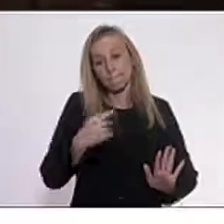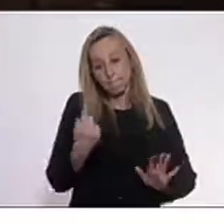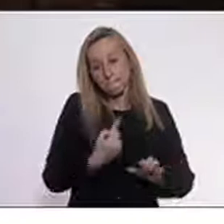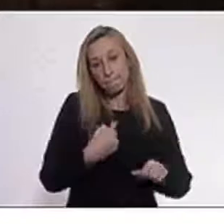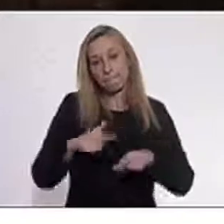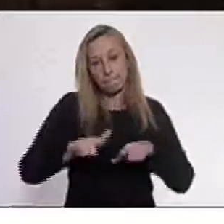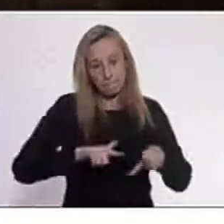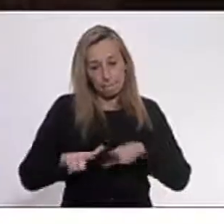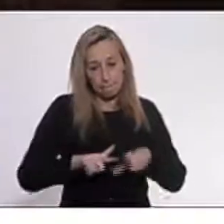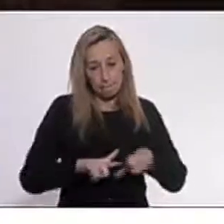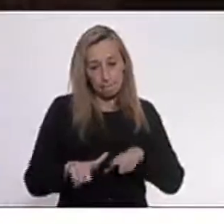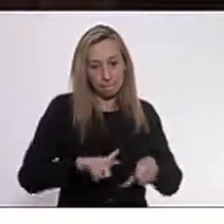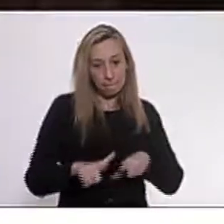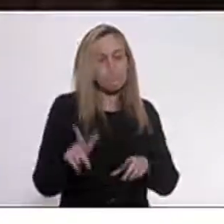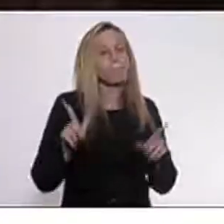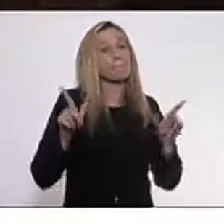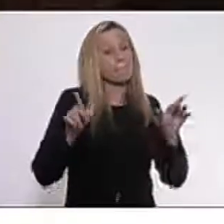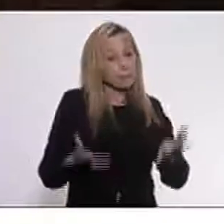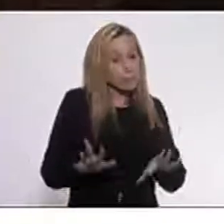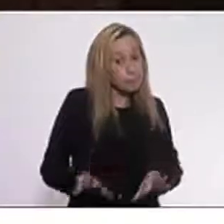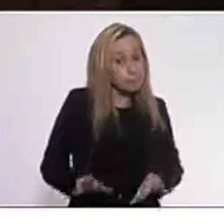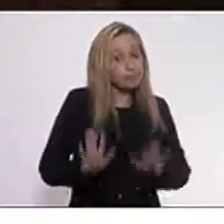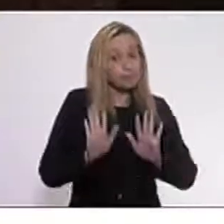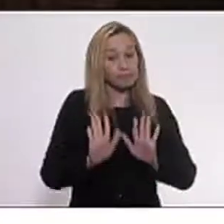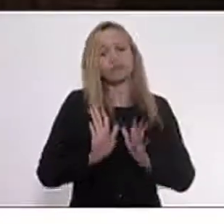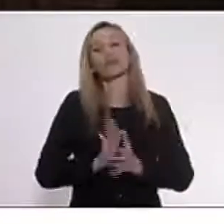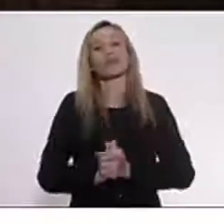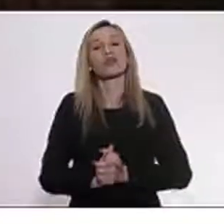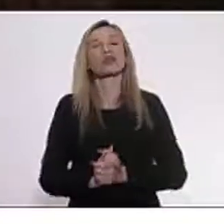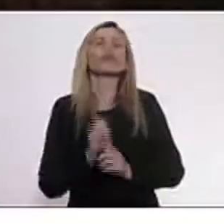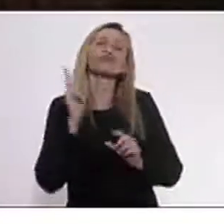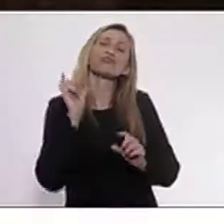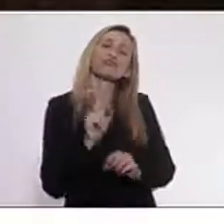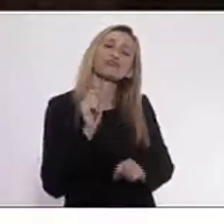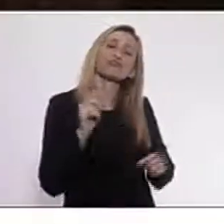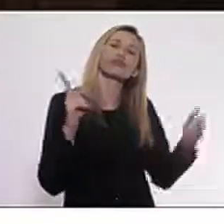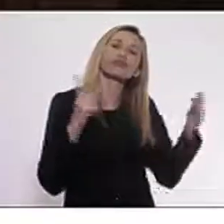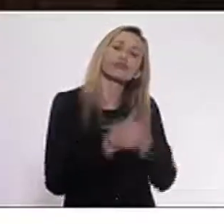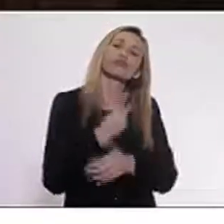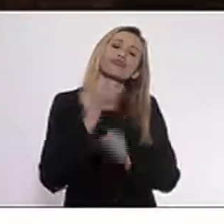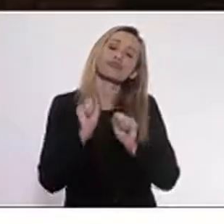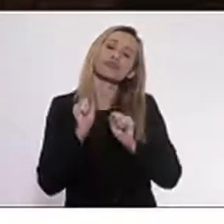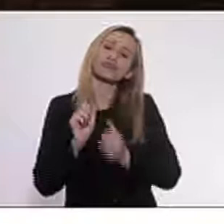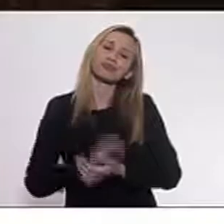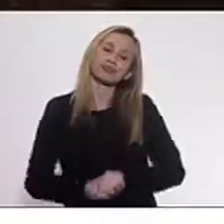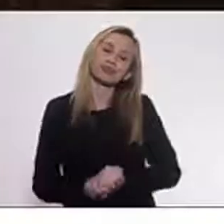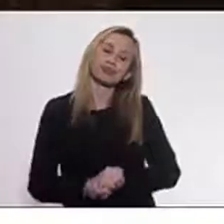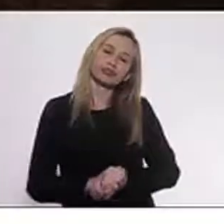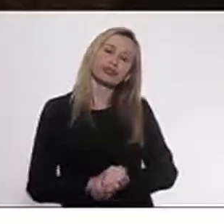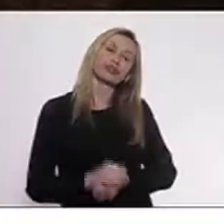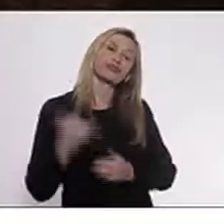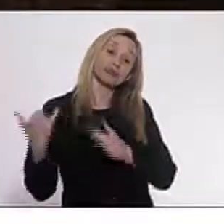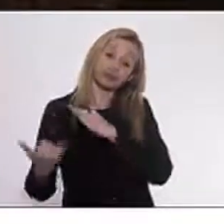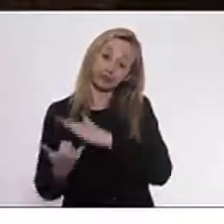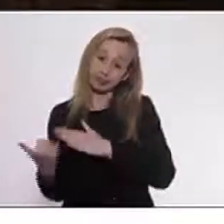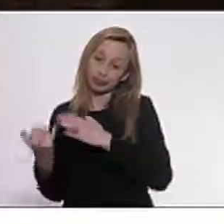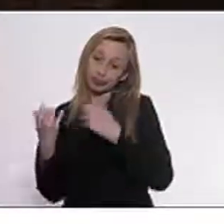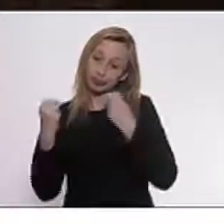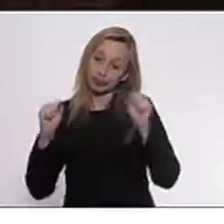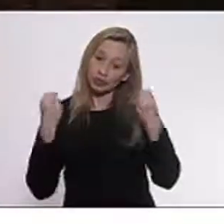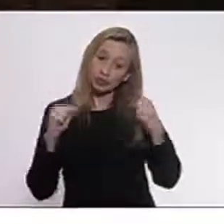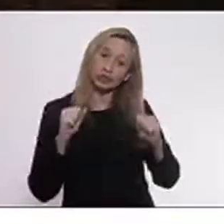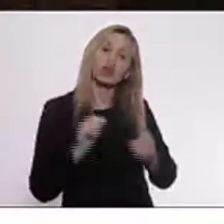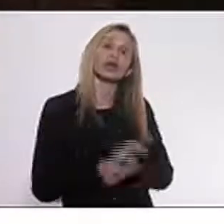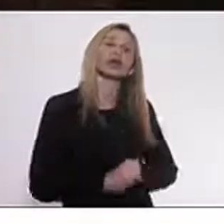principalmente turismo. O que poderia acontecer? As indústrias em São Paulo